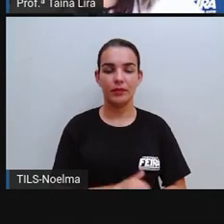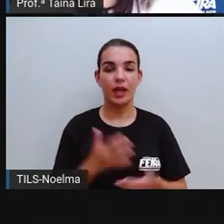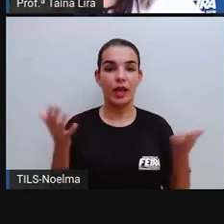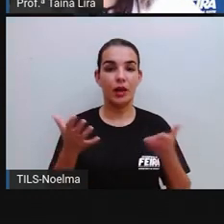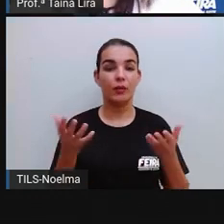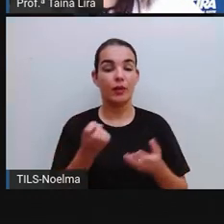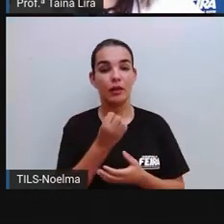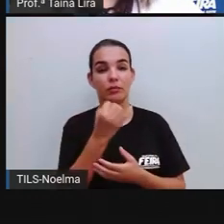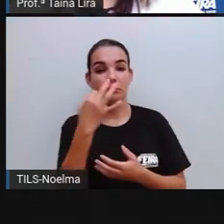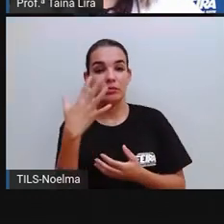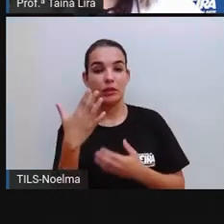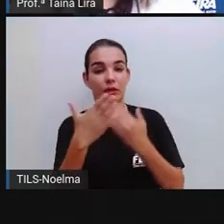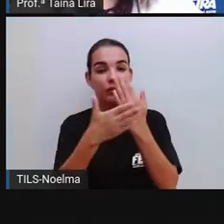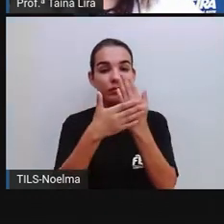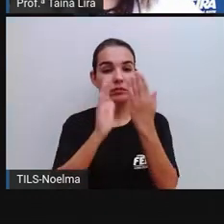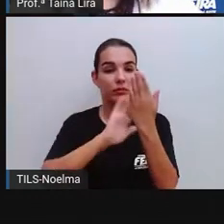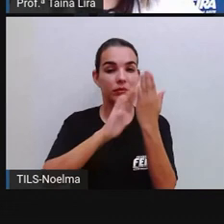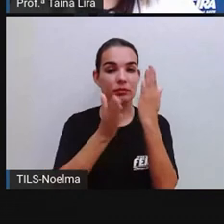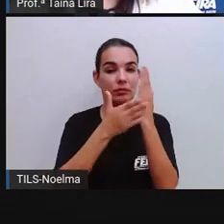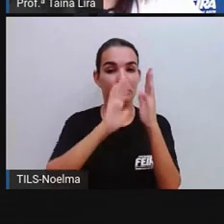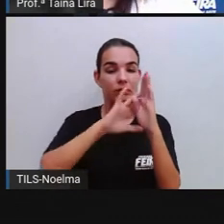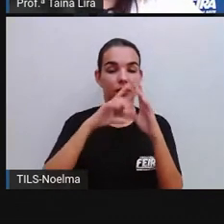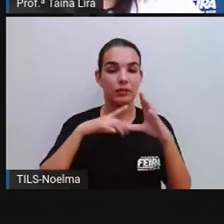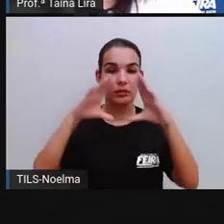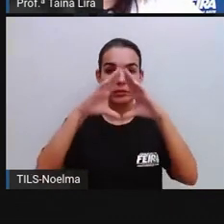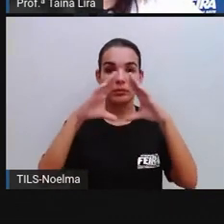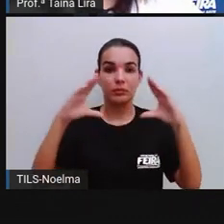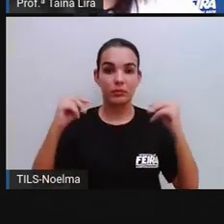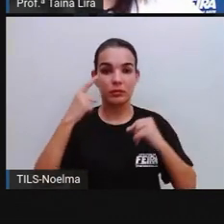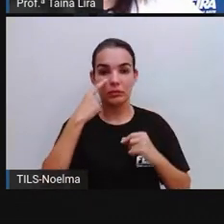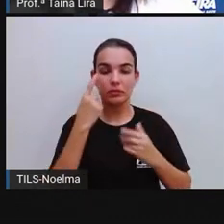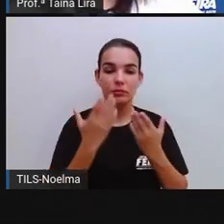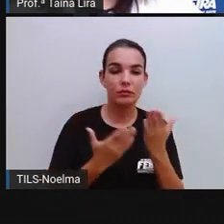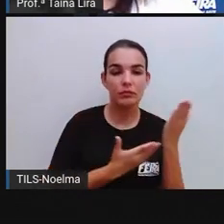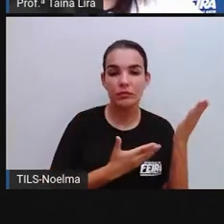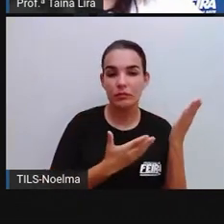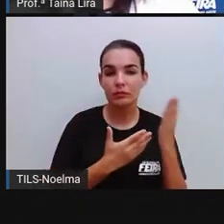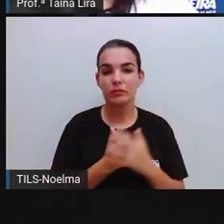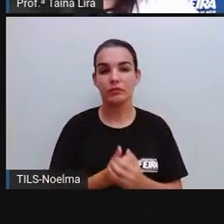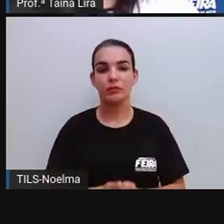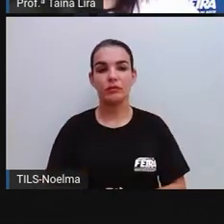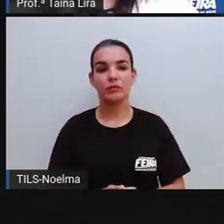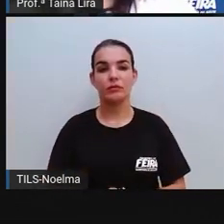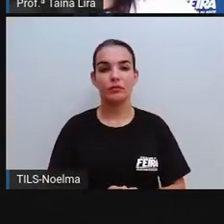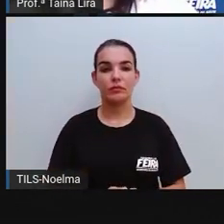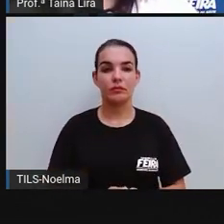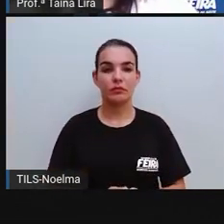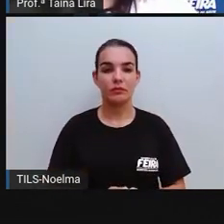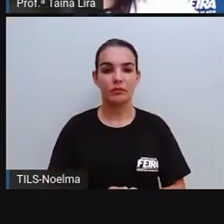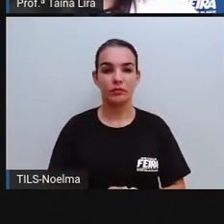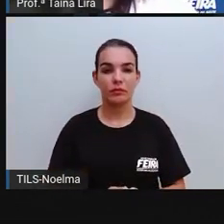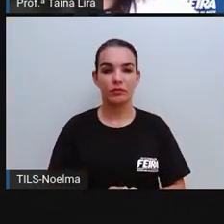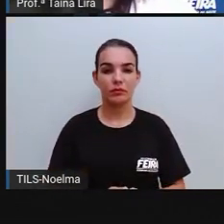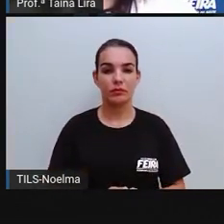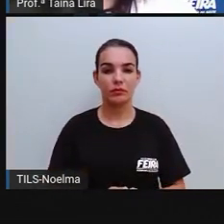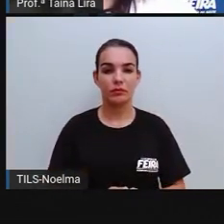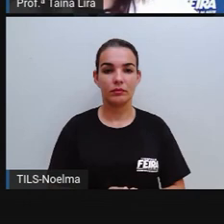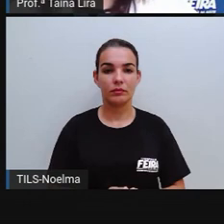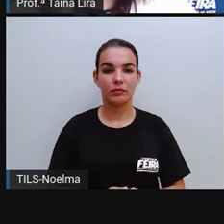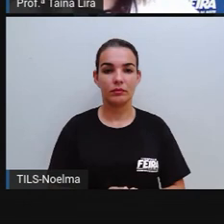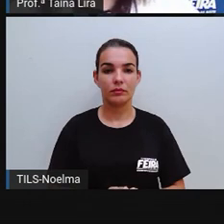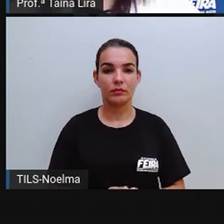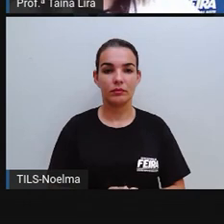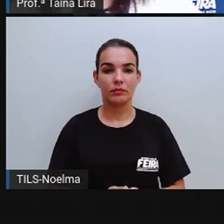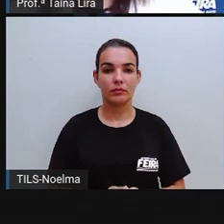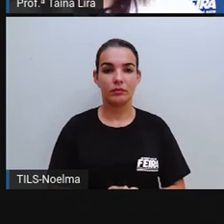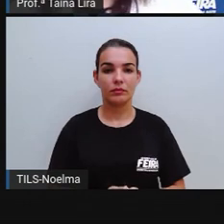E quantas faces tem o pirâmide, ó? Uma base quadrada, um, mais quantos triangulares? Dois,